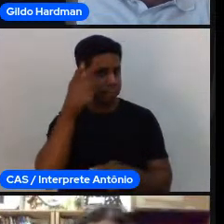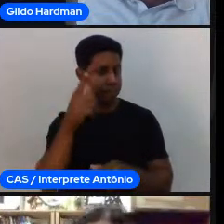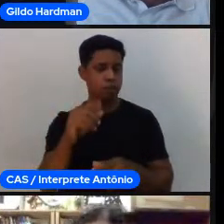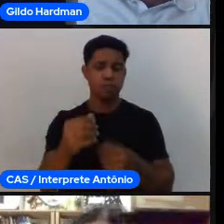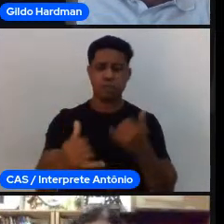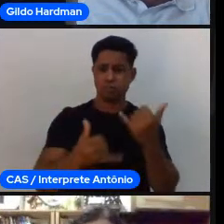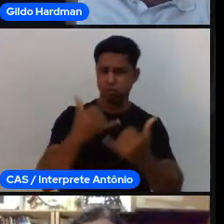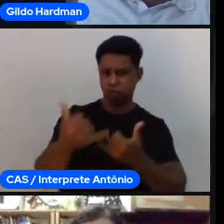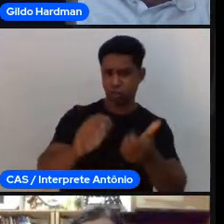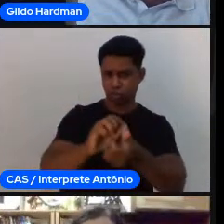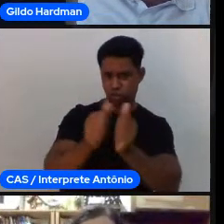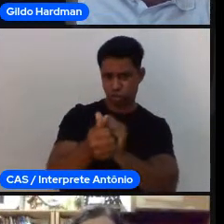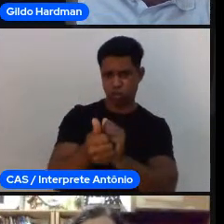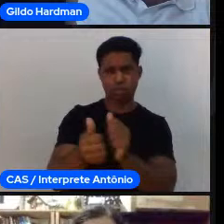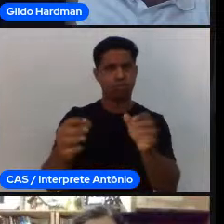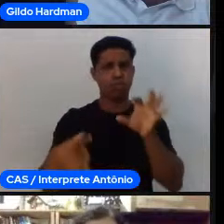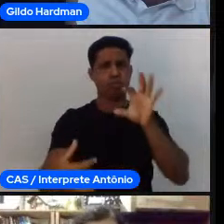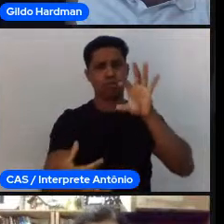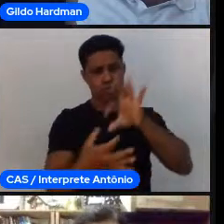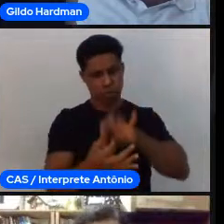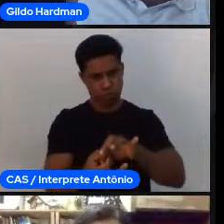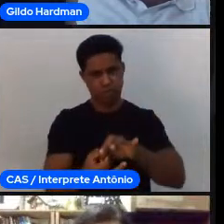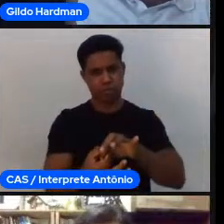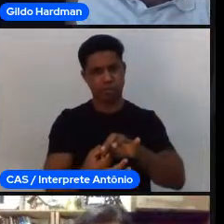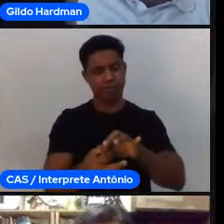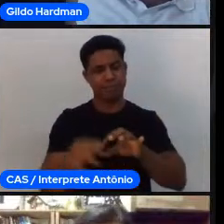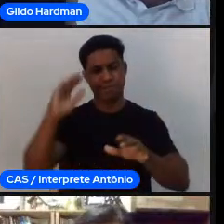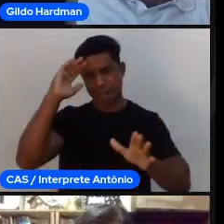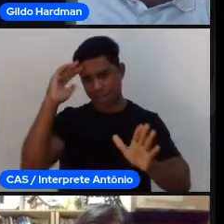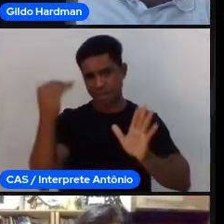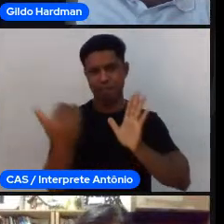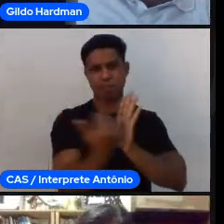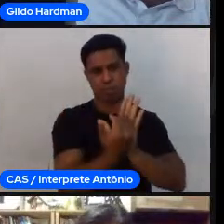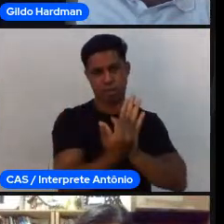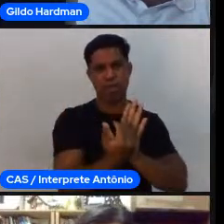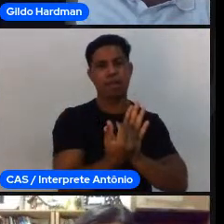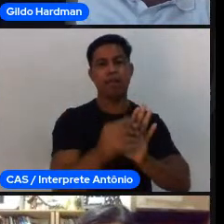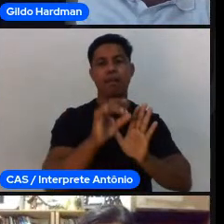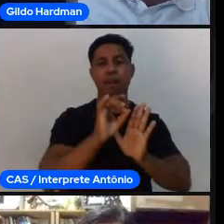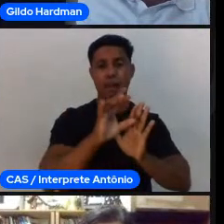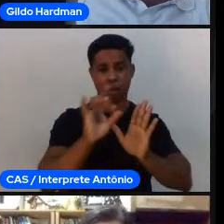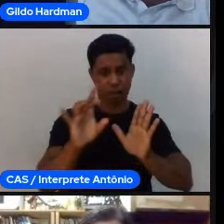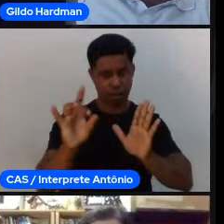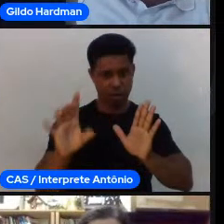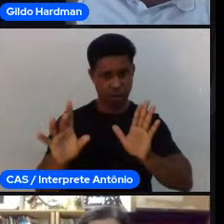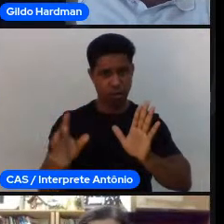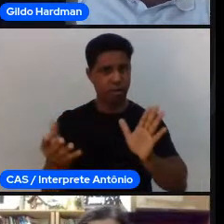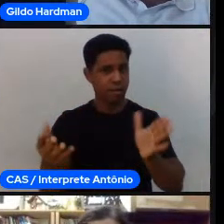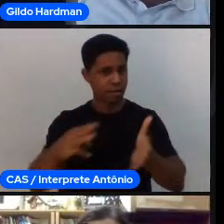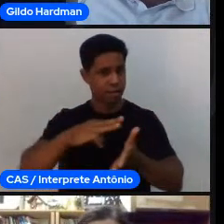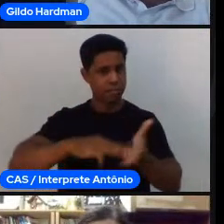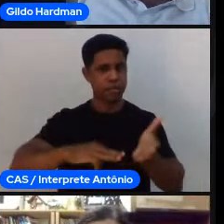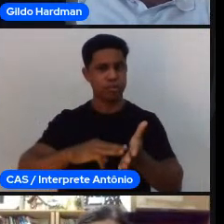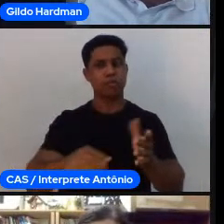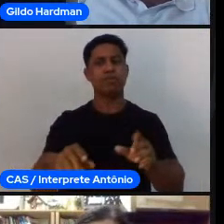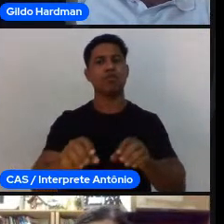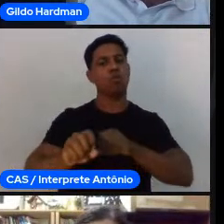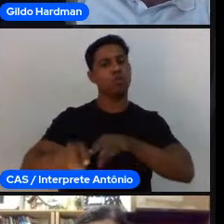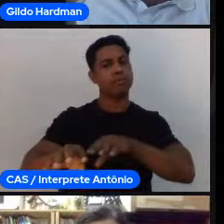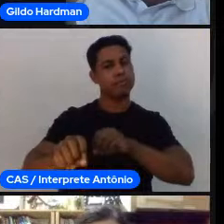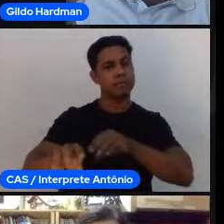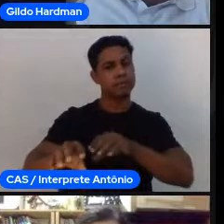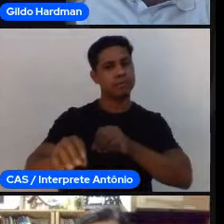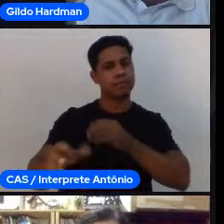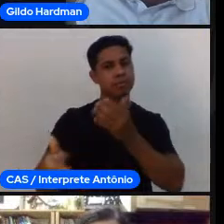de práticas específicas que respeitem esse todo de cada modalidade para a gente aplicar. A gente vê uma transição cada vez